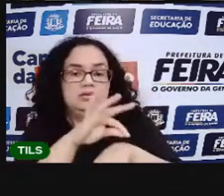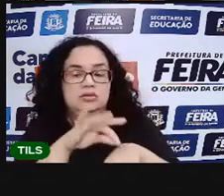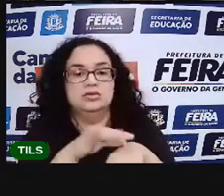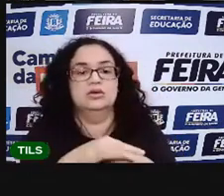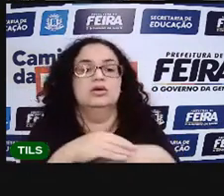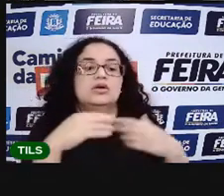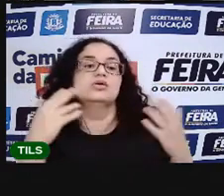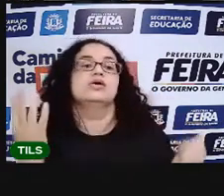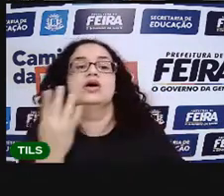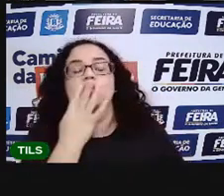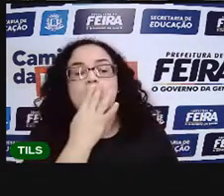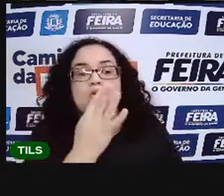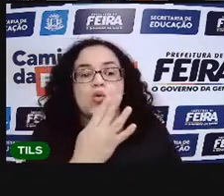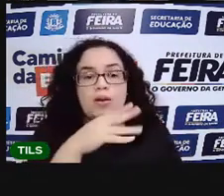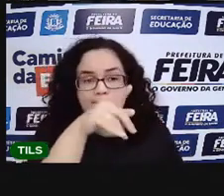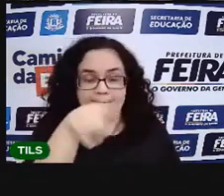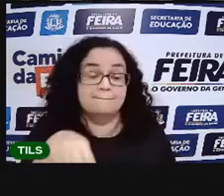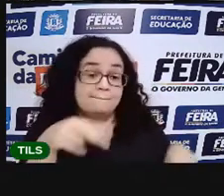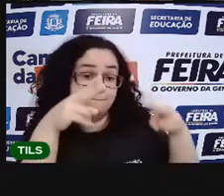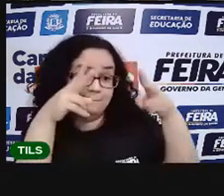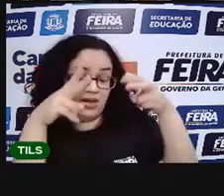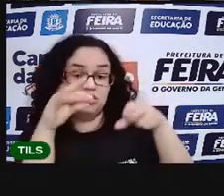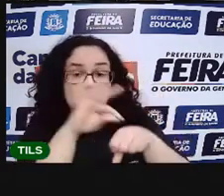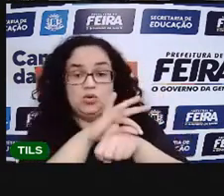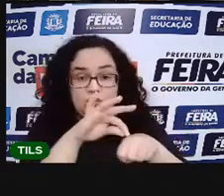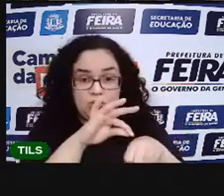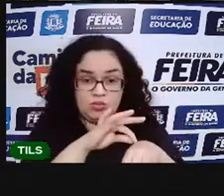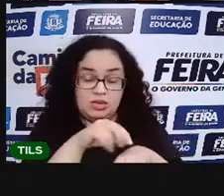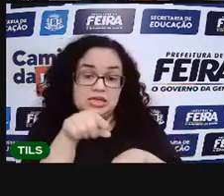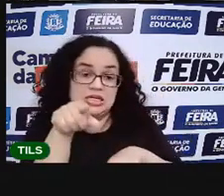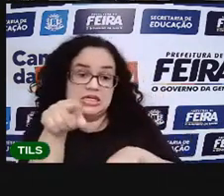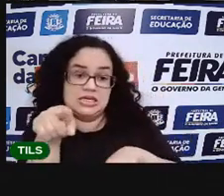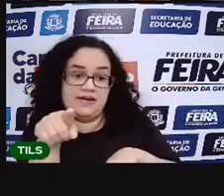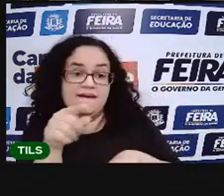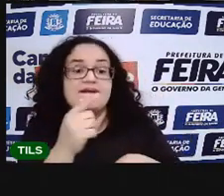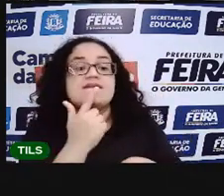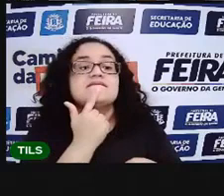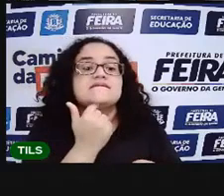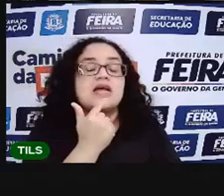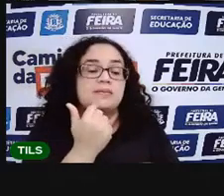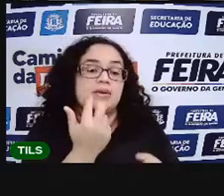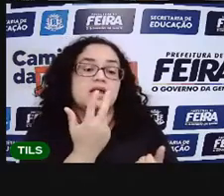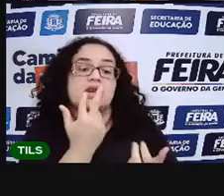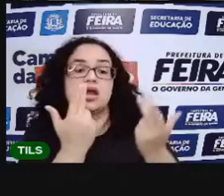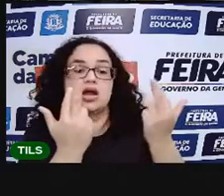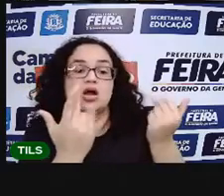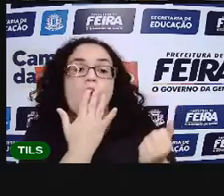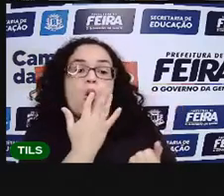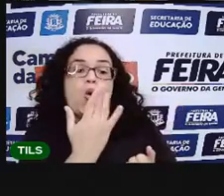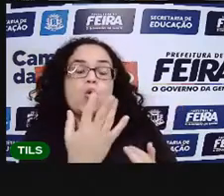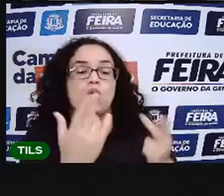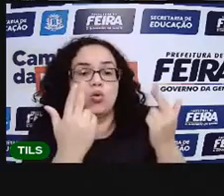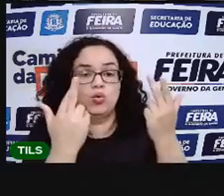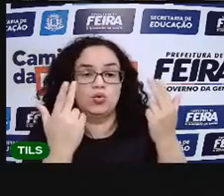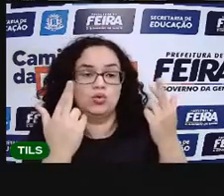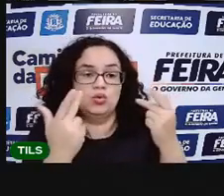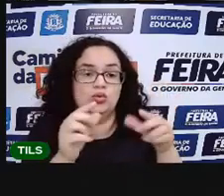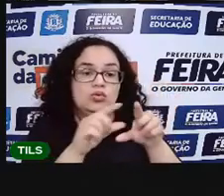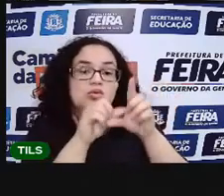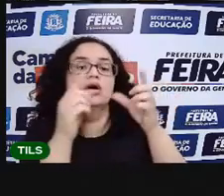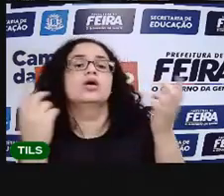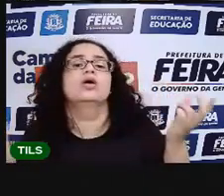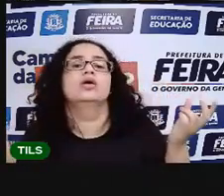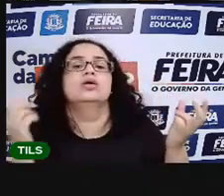pela cor, a gente ia perceber que o morango e a cereja tem a mesma cor. E o formato, tamanho?